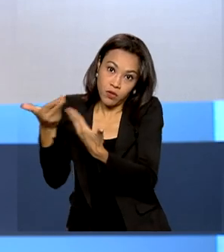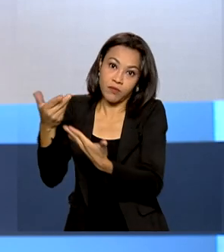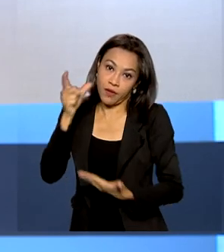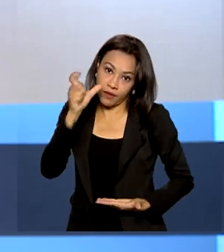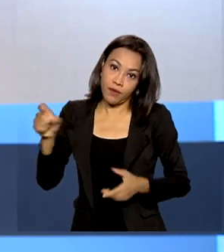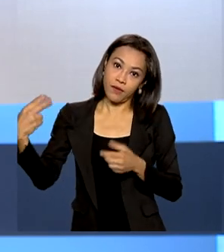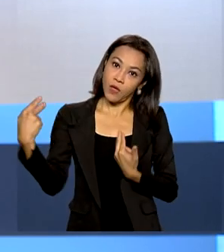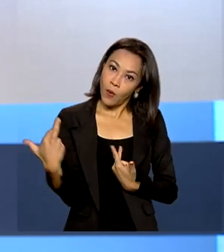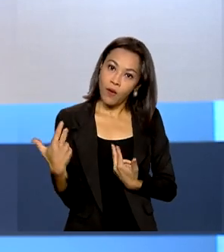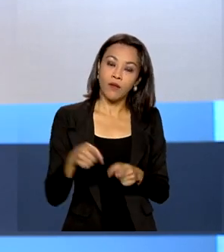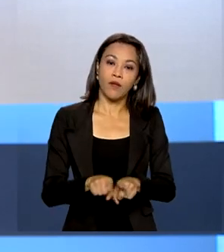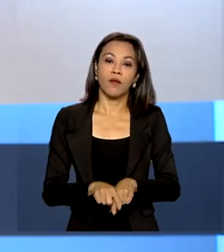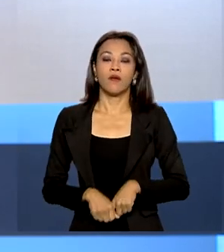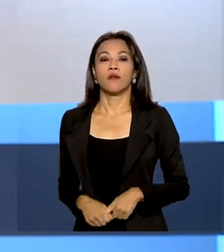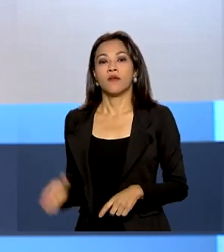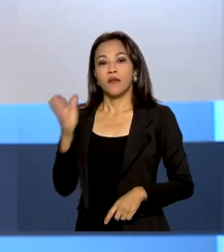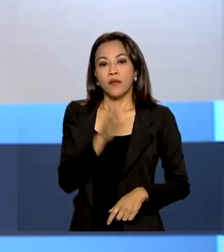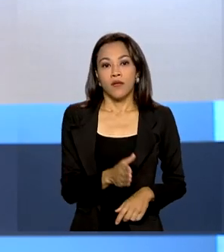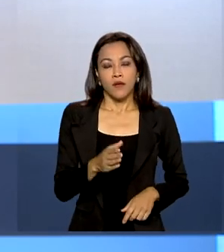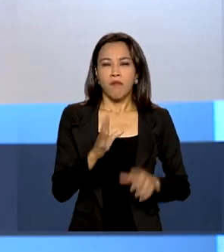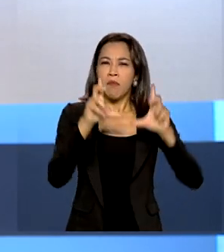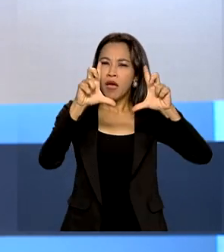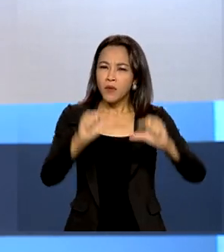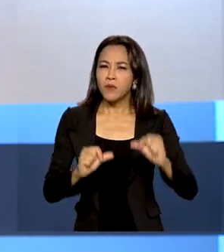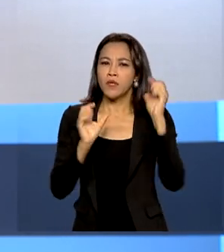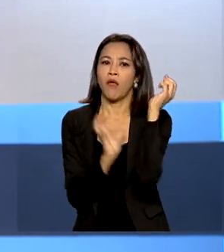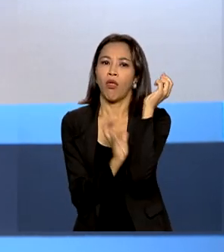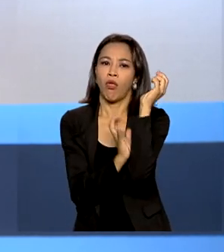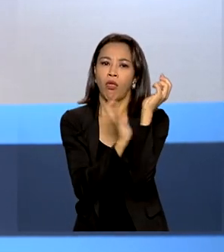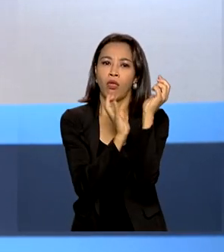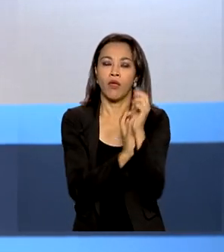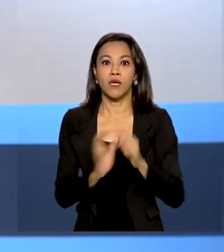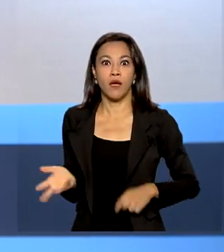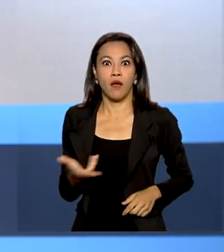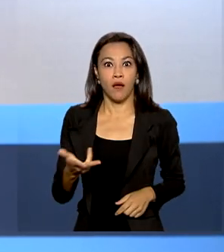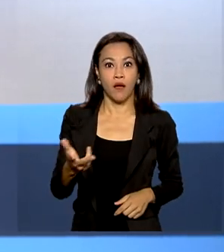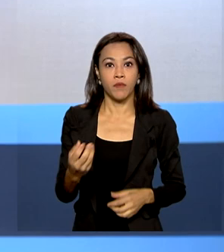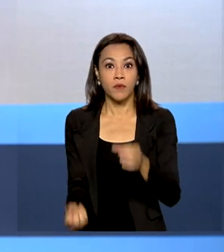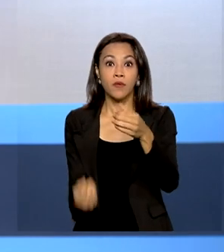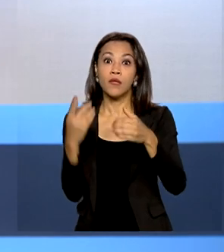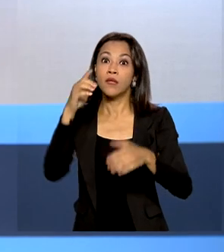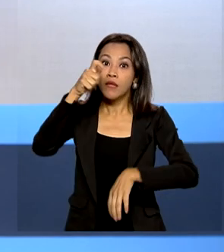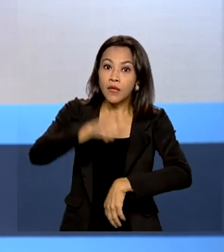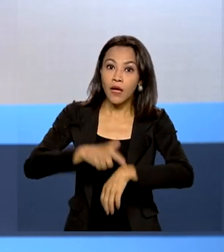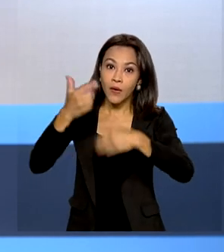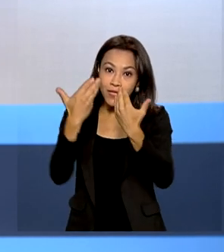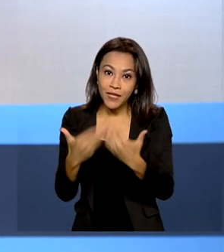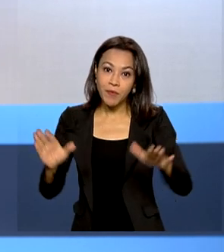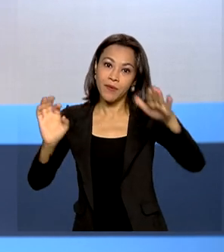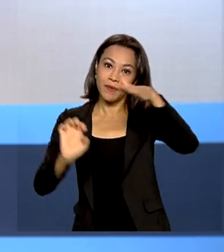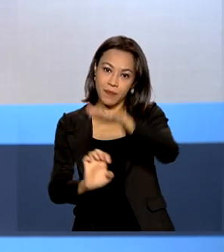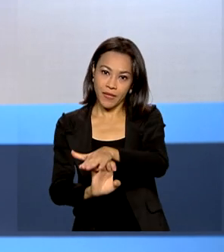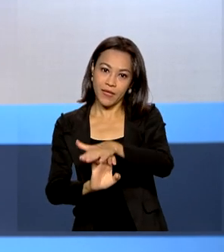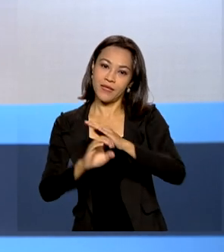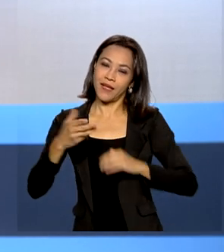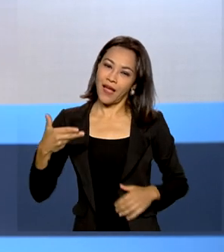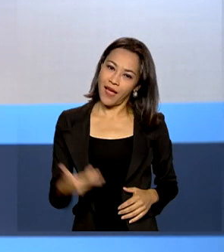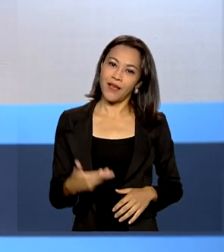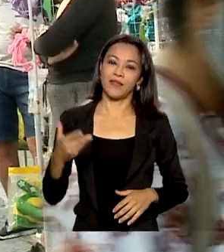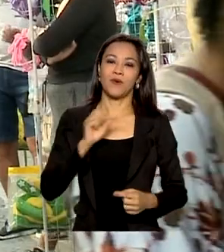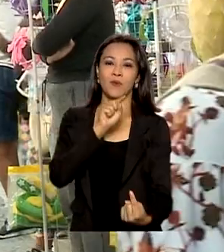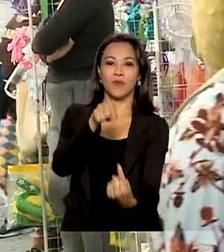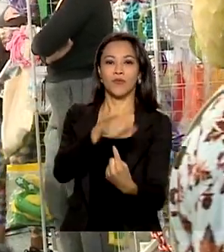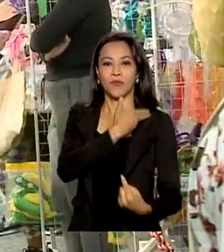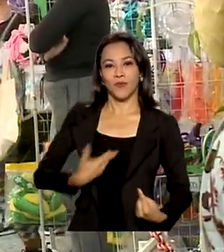Menos burocracia e mais agilidade na hora de abrir uma empresa. Esta é a ideia do governo federal com um balcão único.